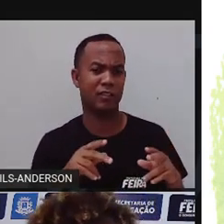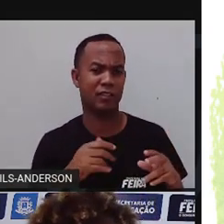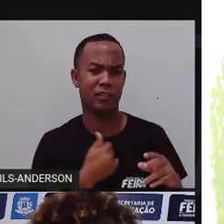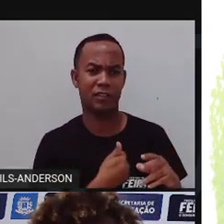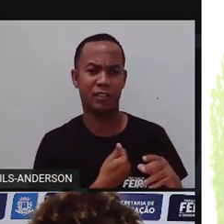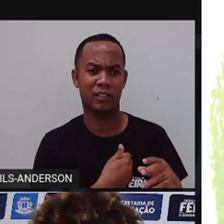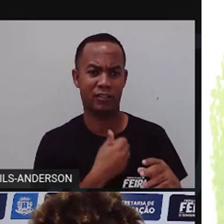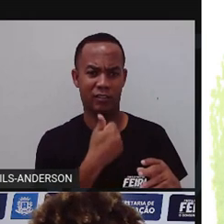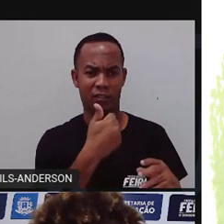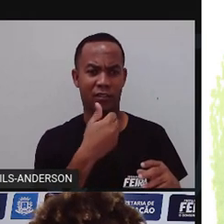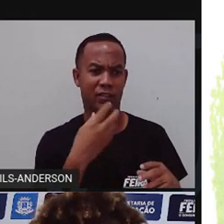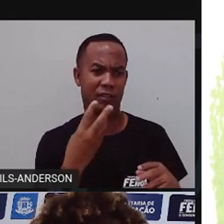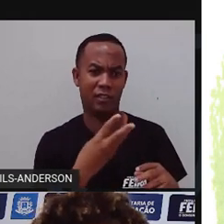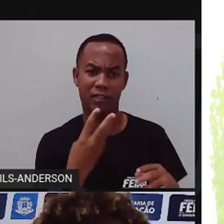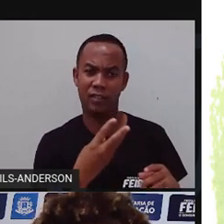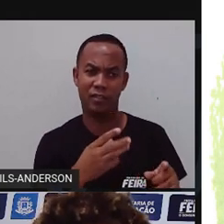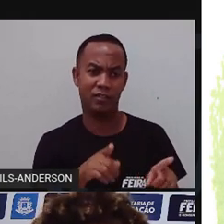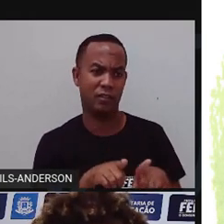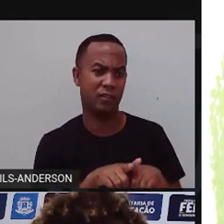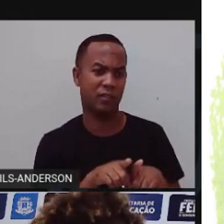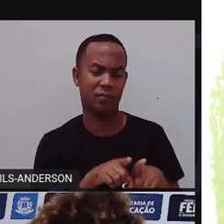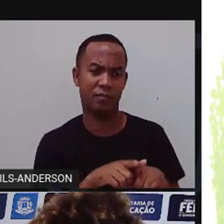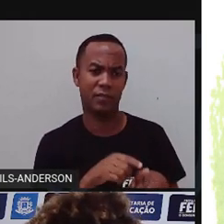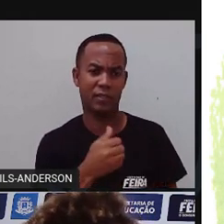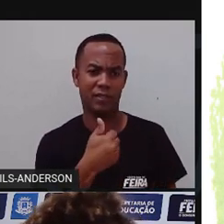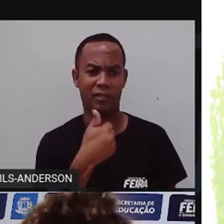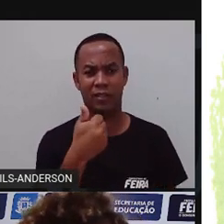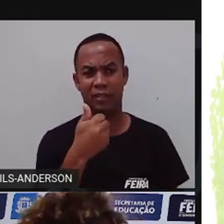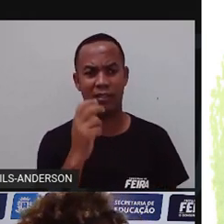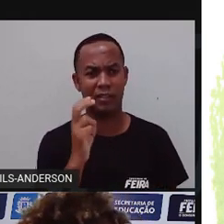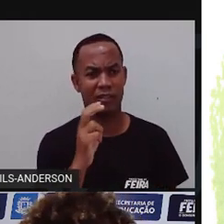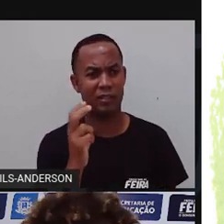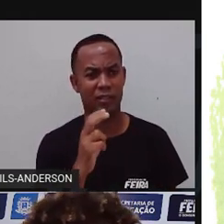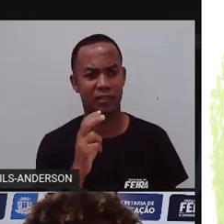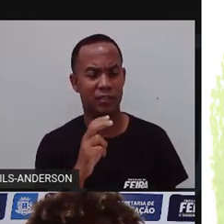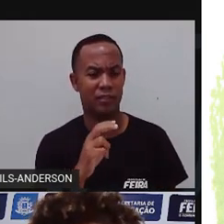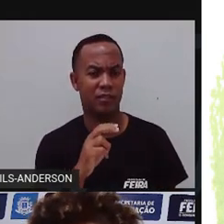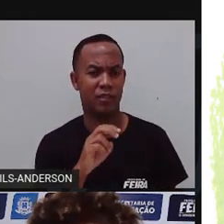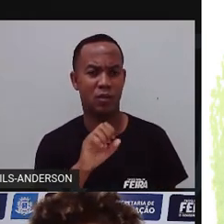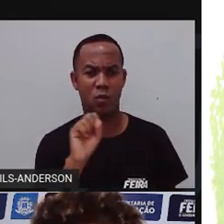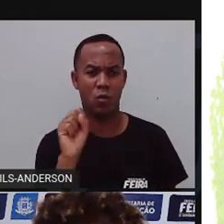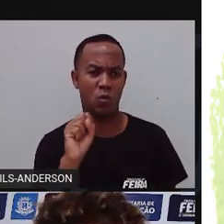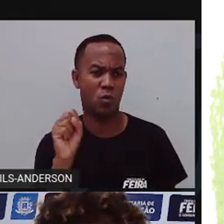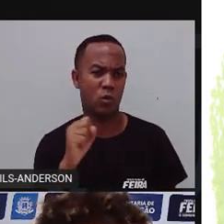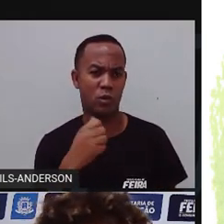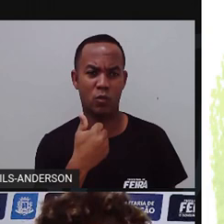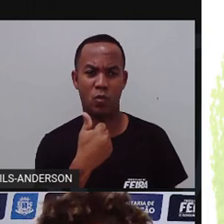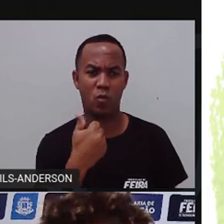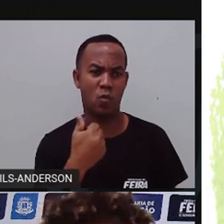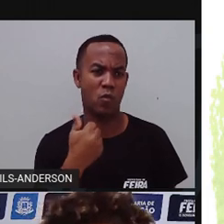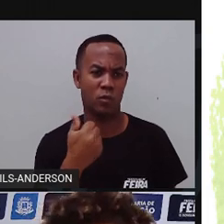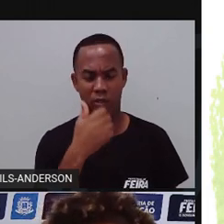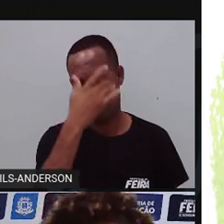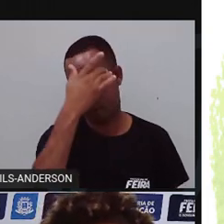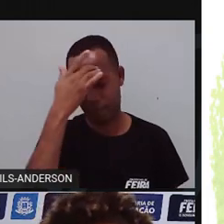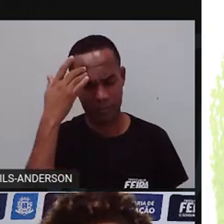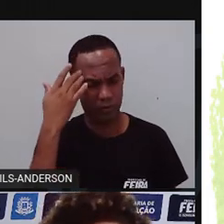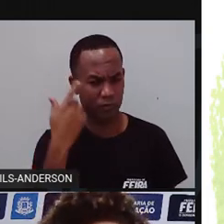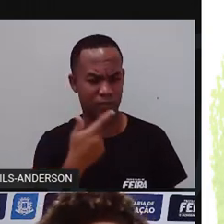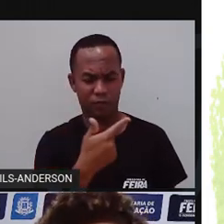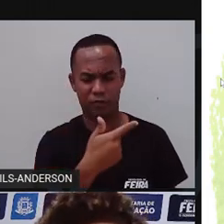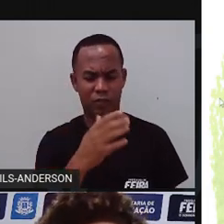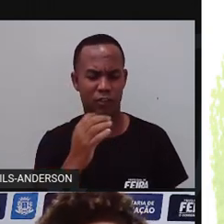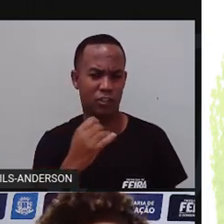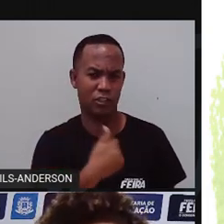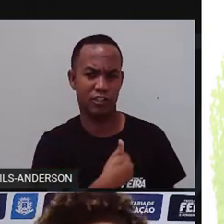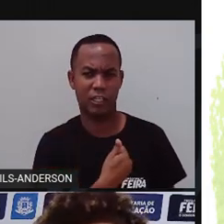criança de, ó, adolescente já com 15, com 10, com 5 anos, 8, 11, tenham pessoas com 20 anos, 10 anos,